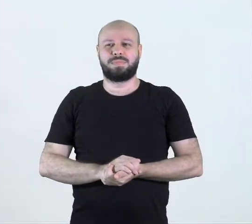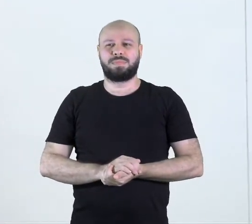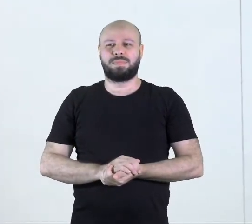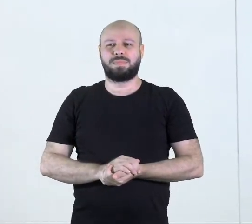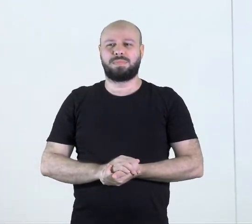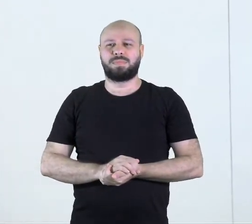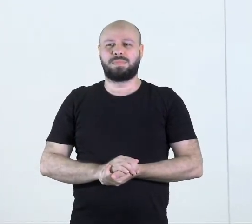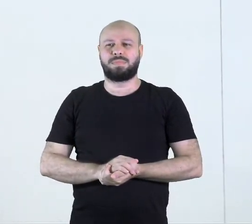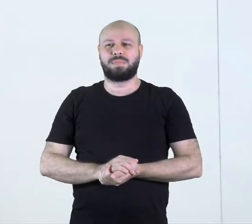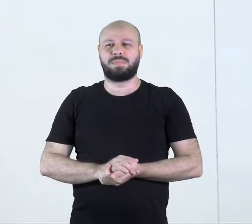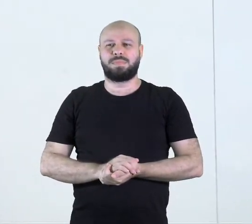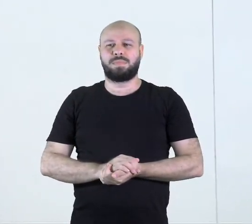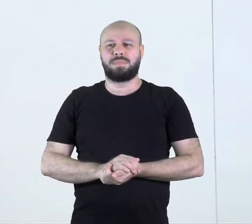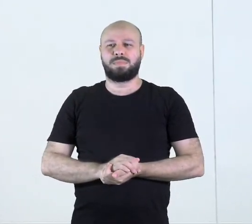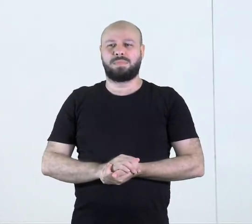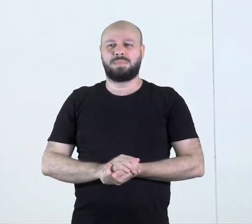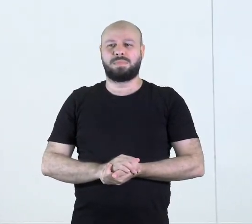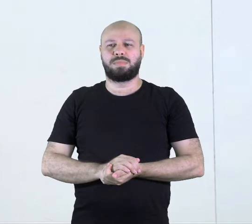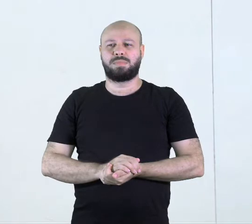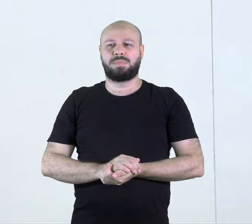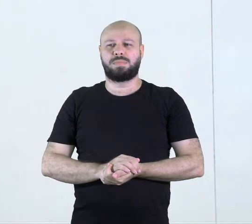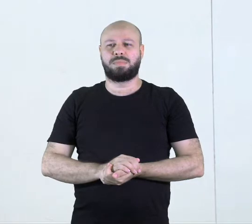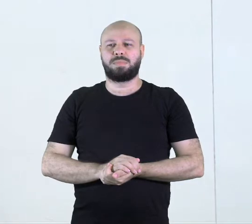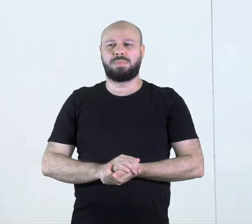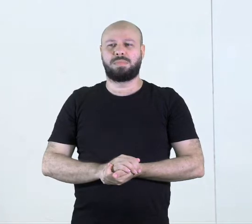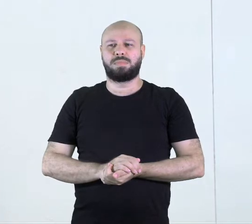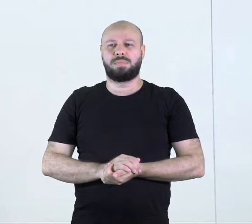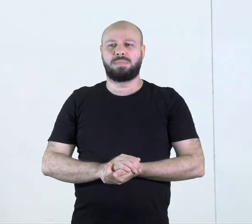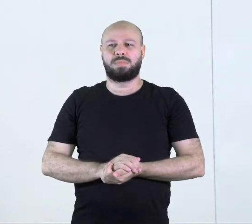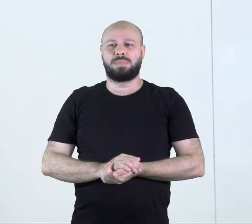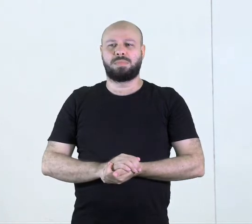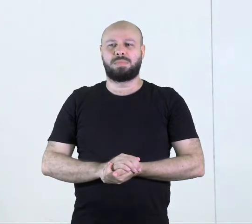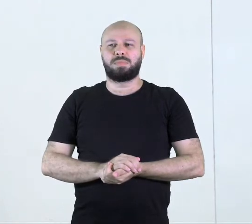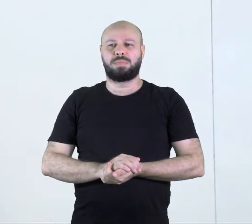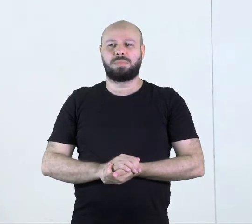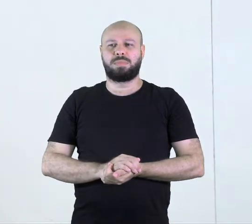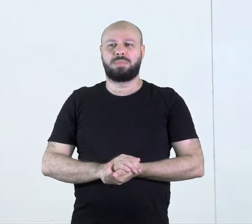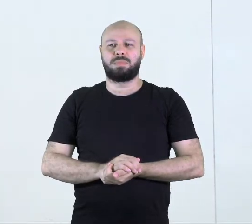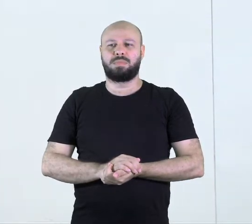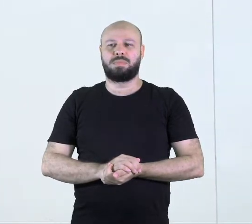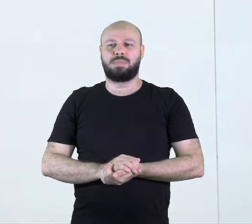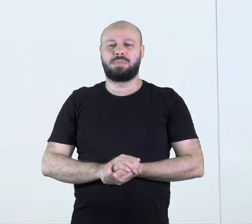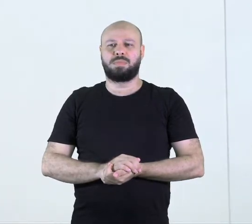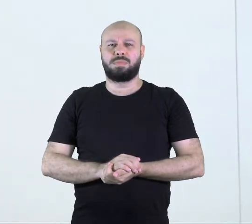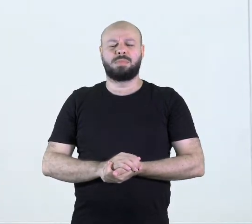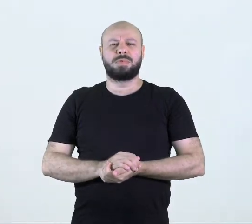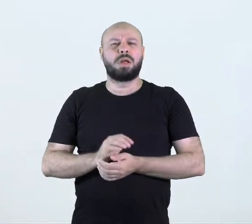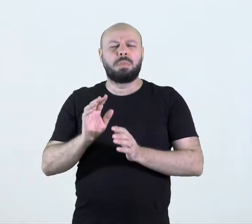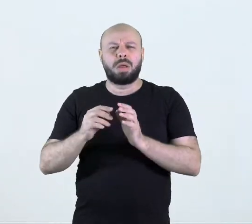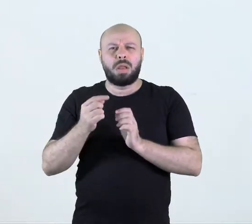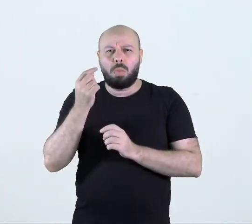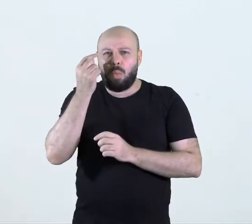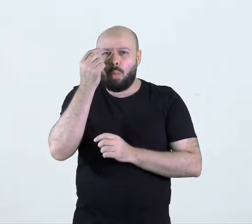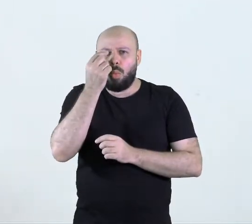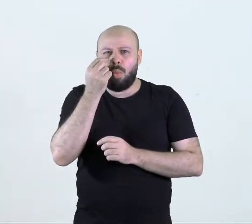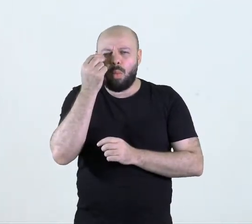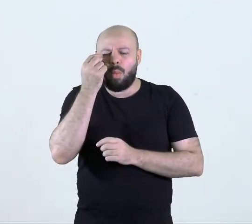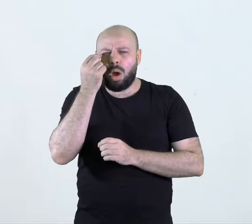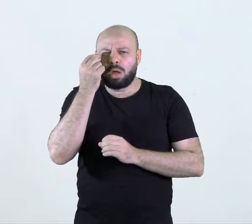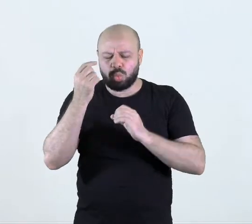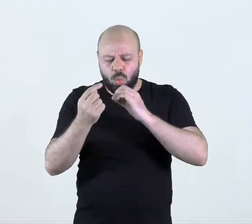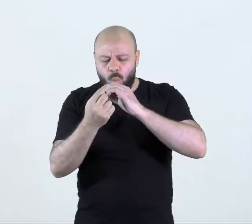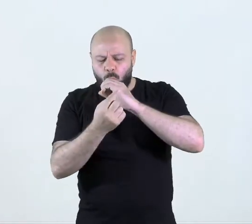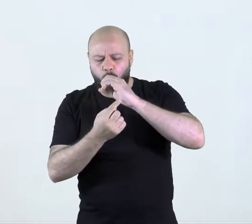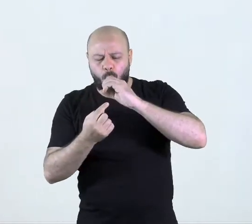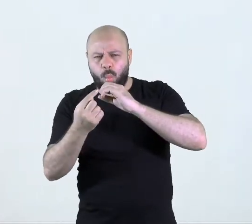escura do nosso olho. Professora, ela é escura? Tem